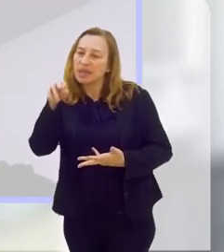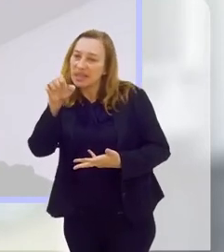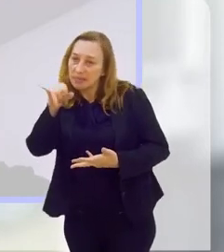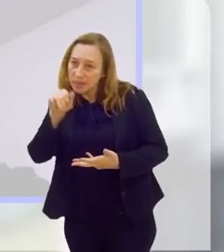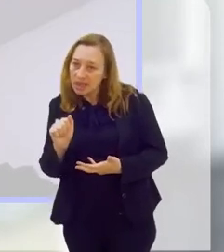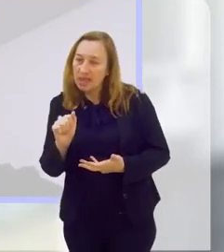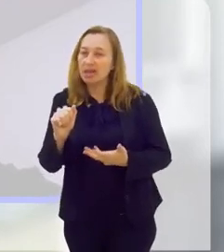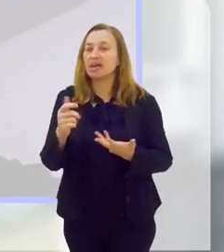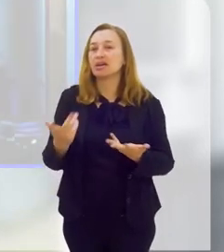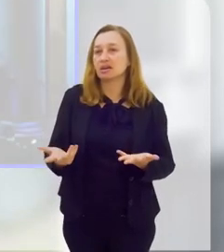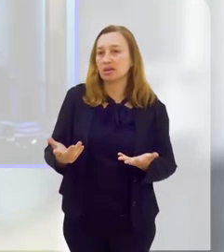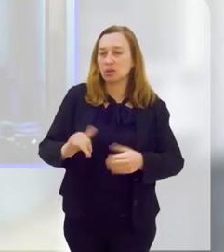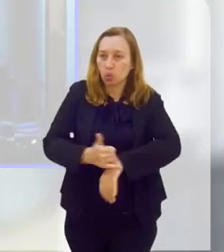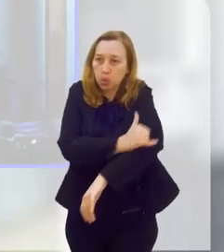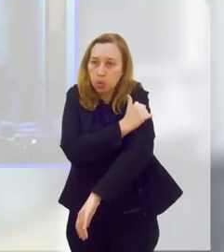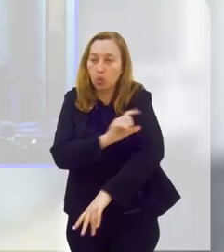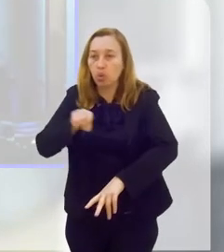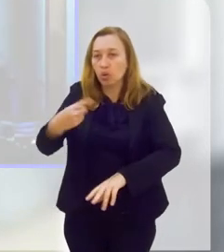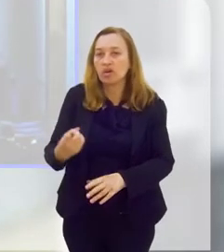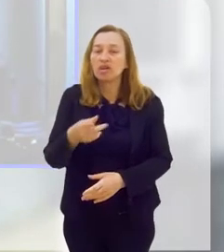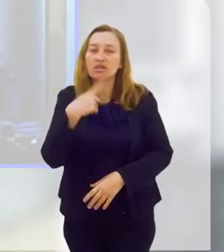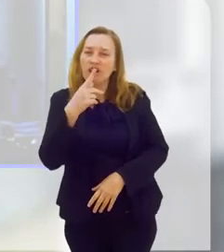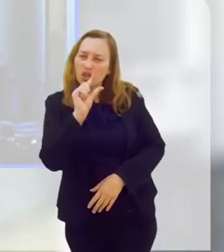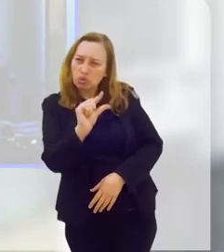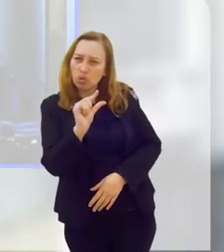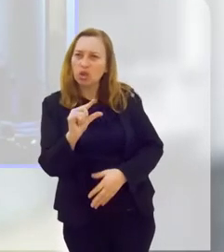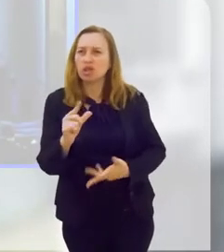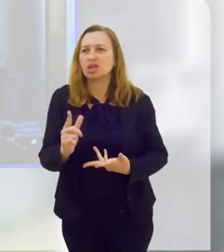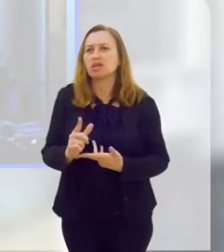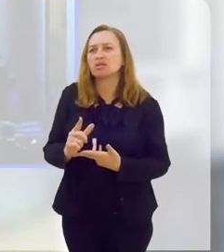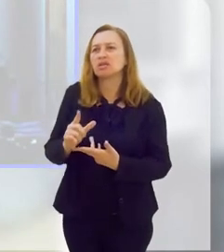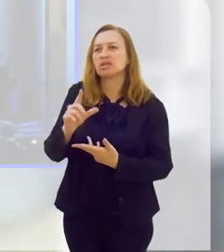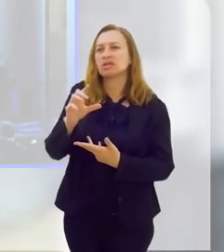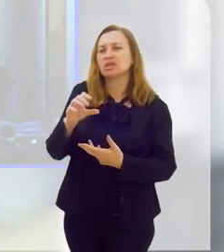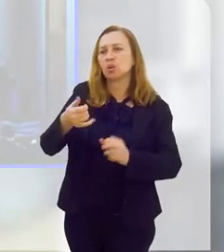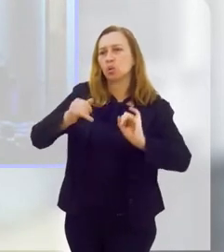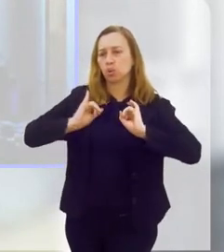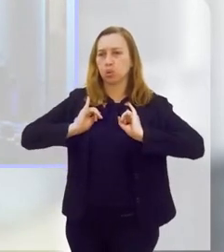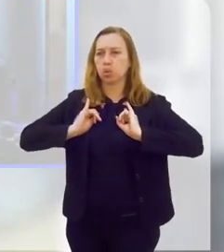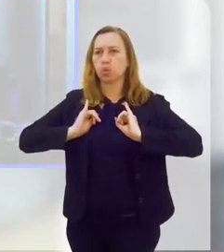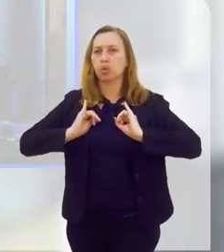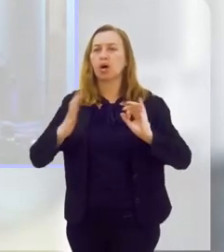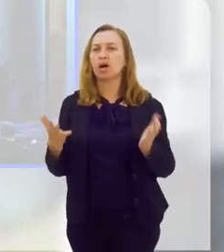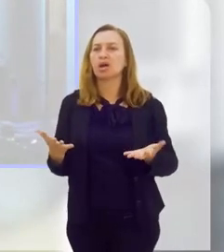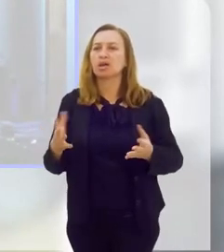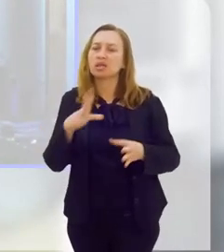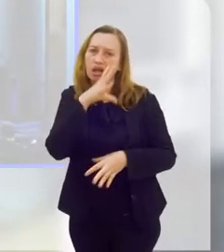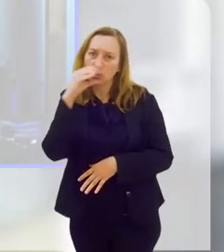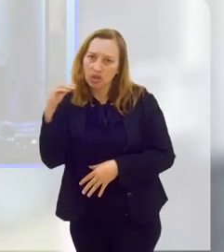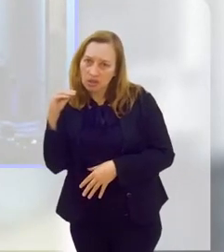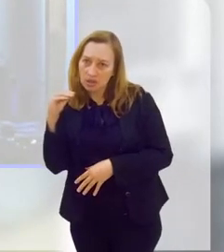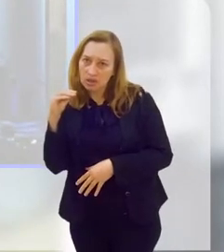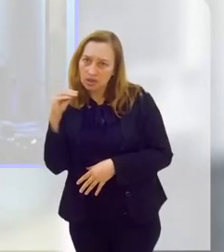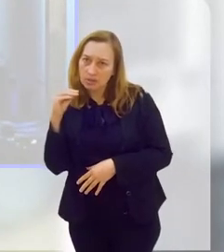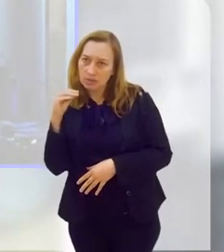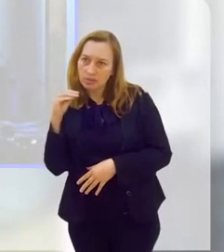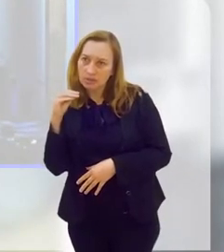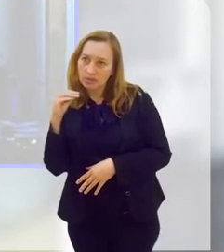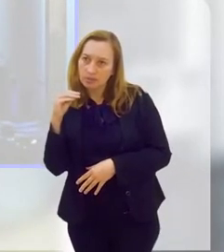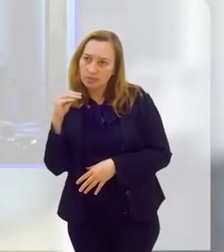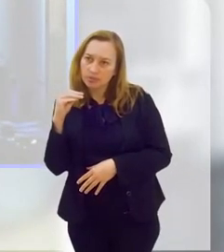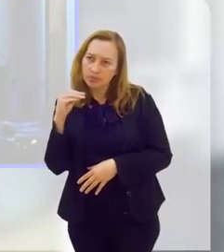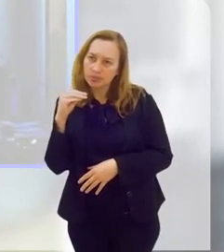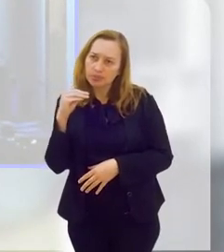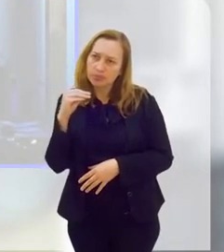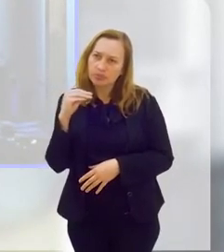obesidade. Queria que vocês façam um pouquinho sobre o sedentarismo na adolescência, né?